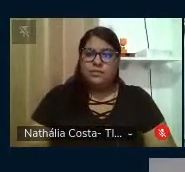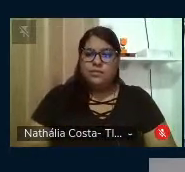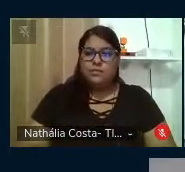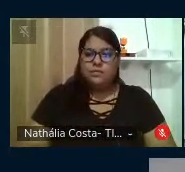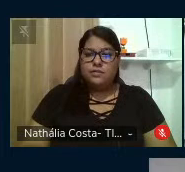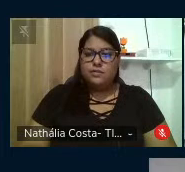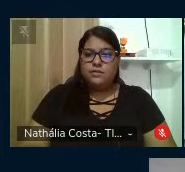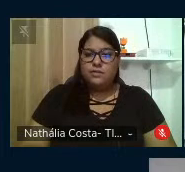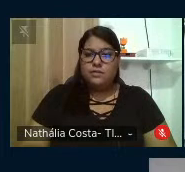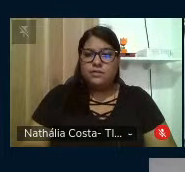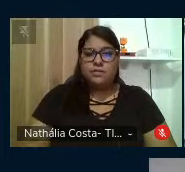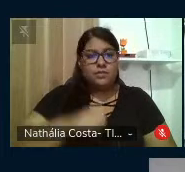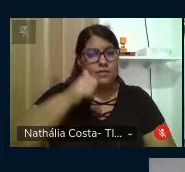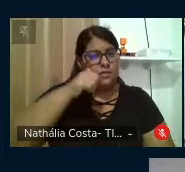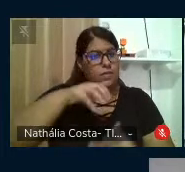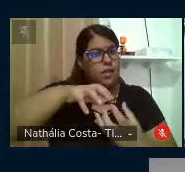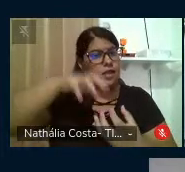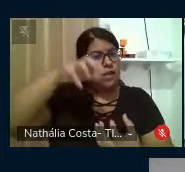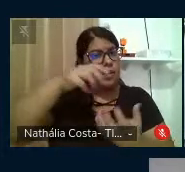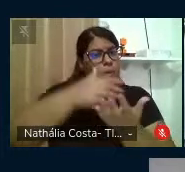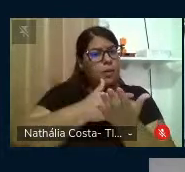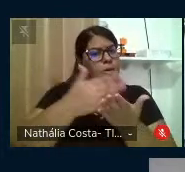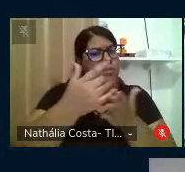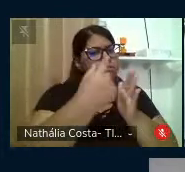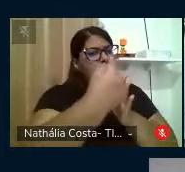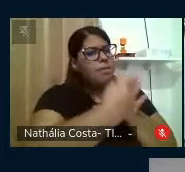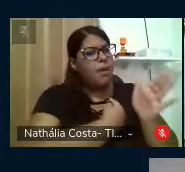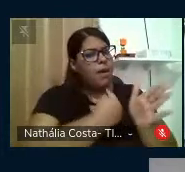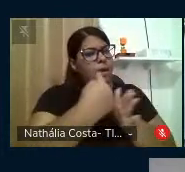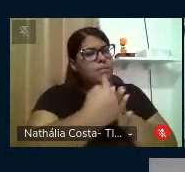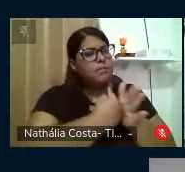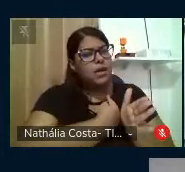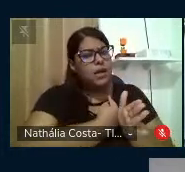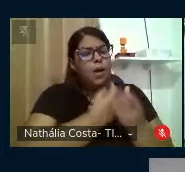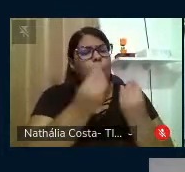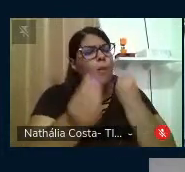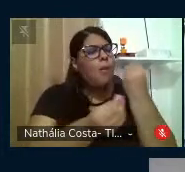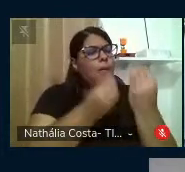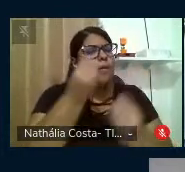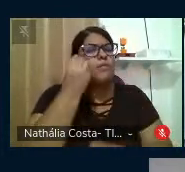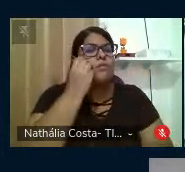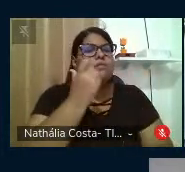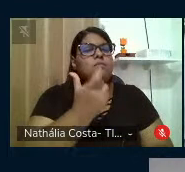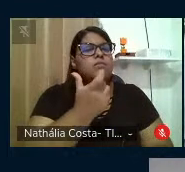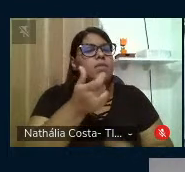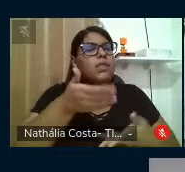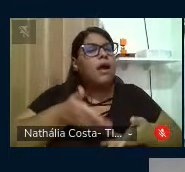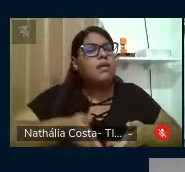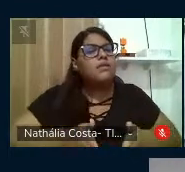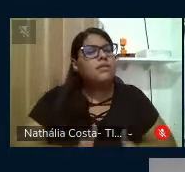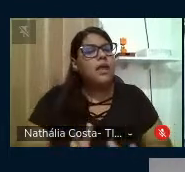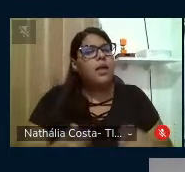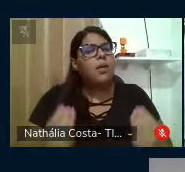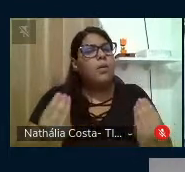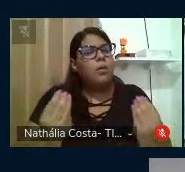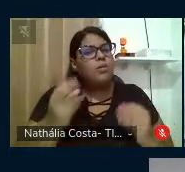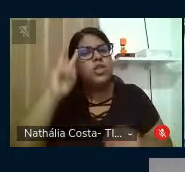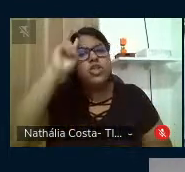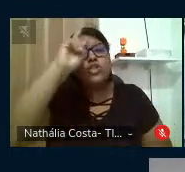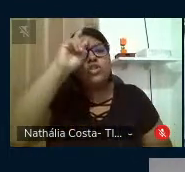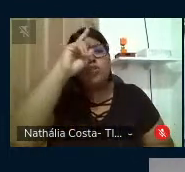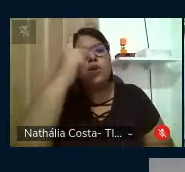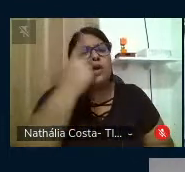as idosas começaram a me perguntar como Paulo Freire tinha nascido, qual era a história